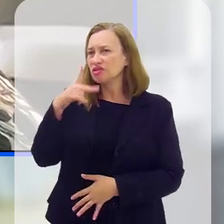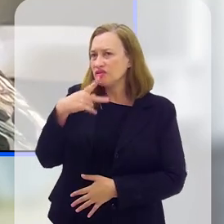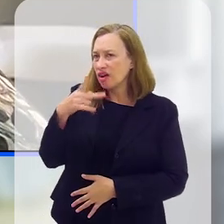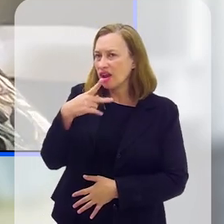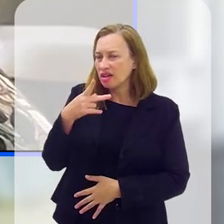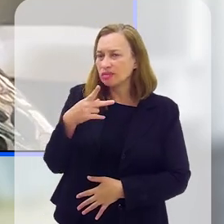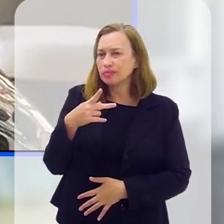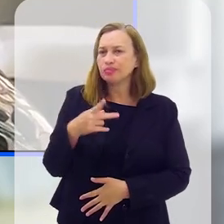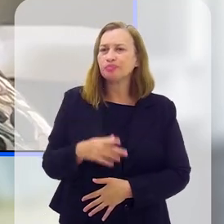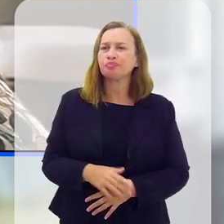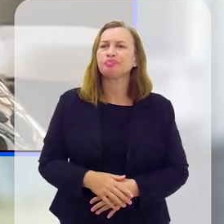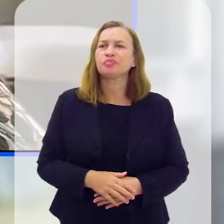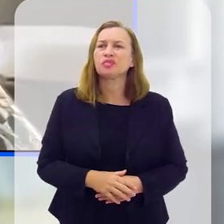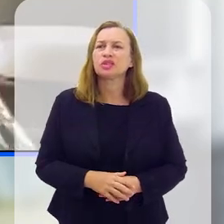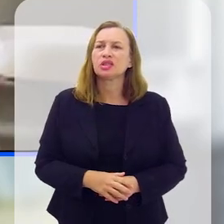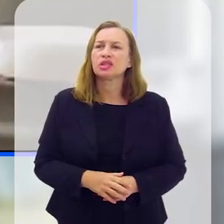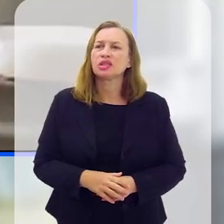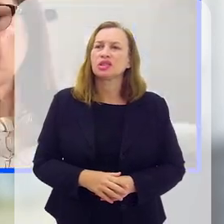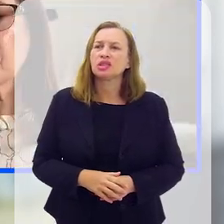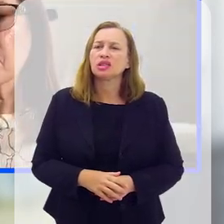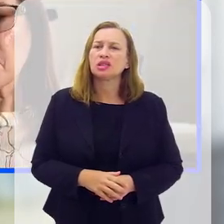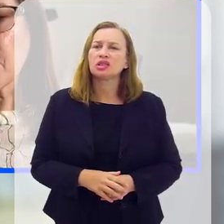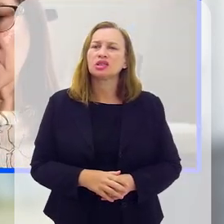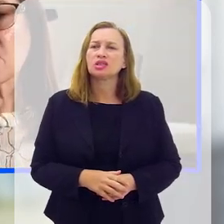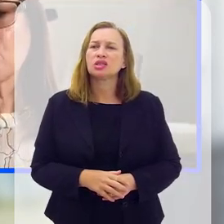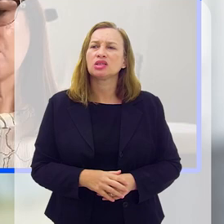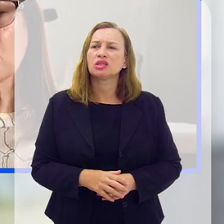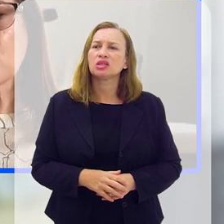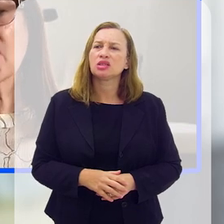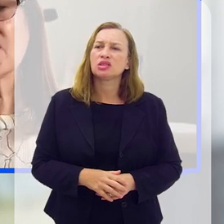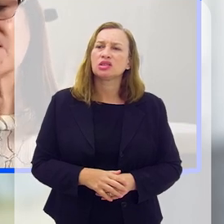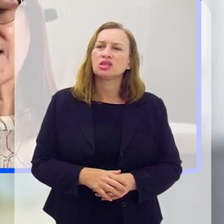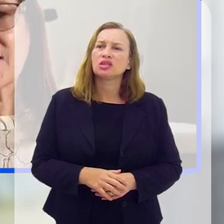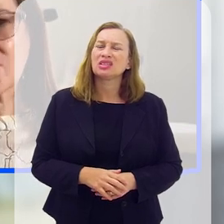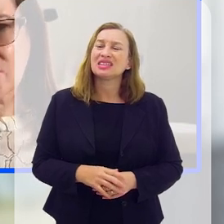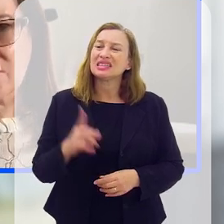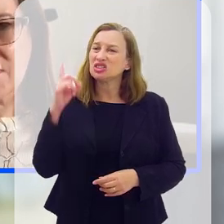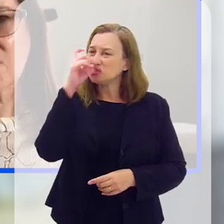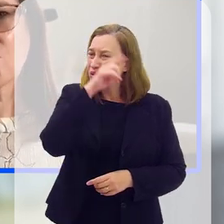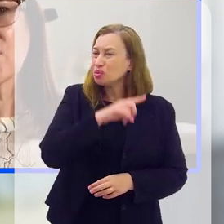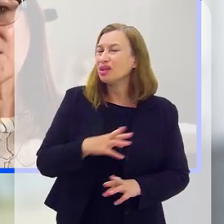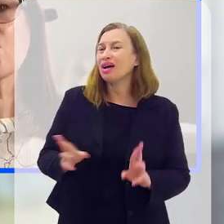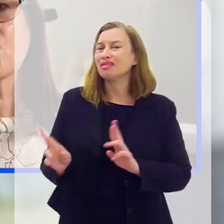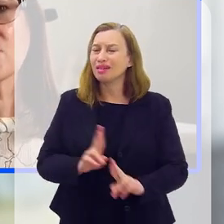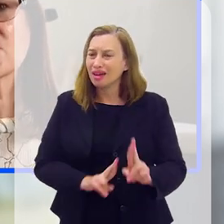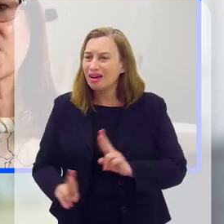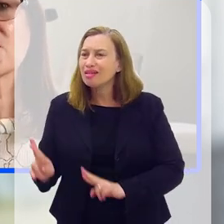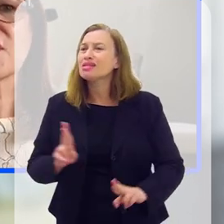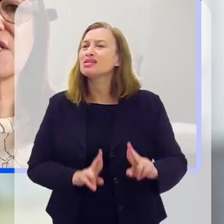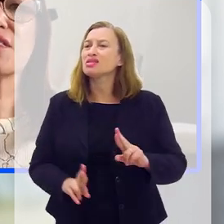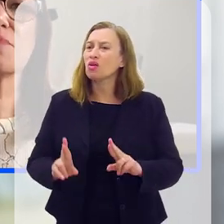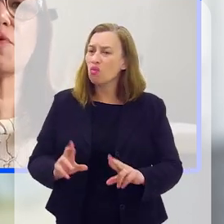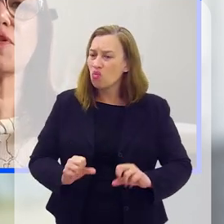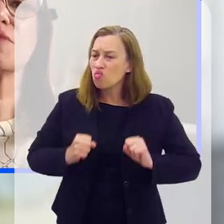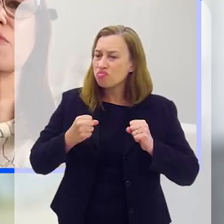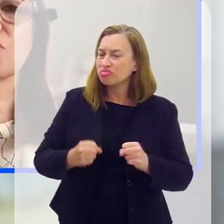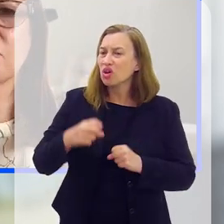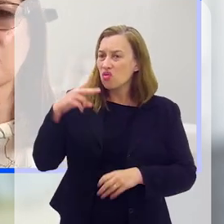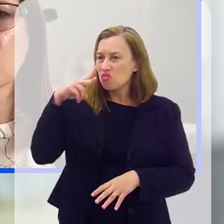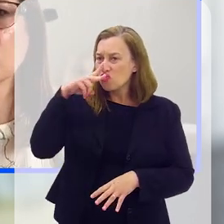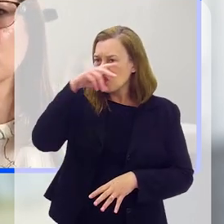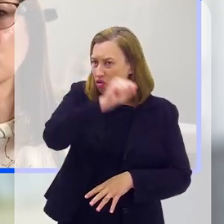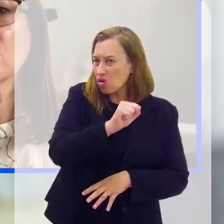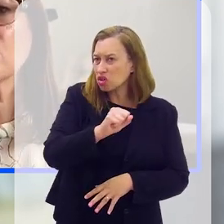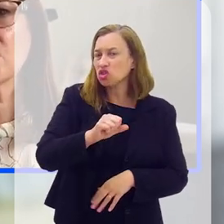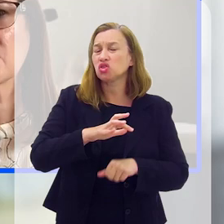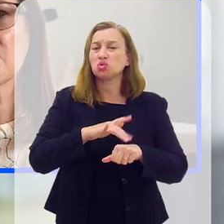e como a gente tinha falado, essa dispuncionalidade nas relações, elas têm esse poder muito